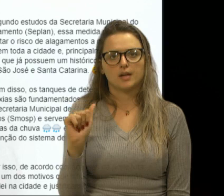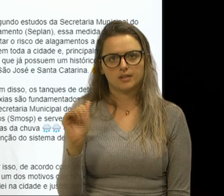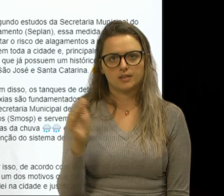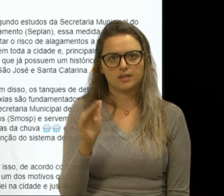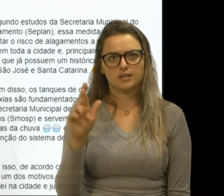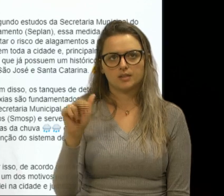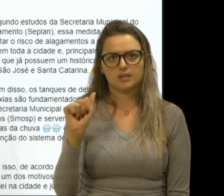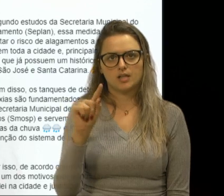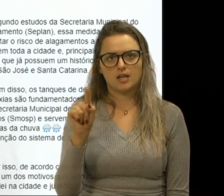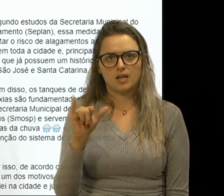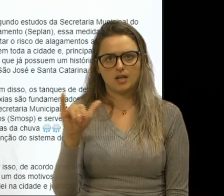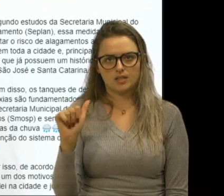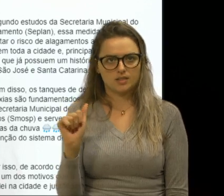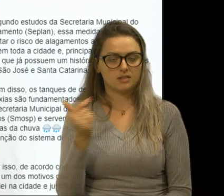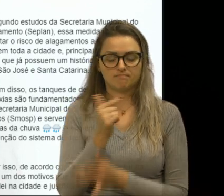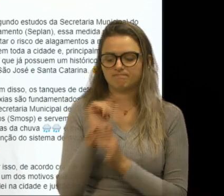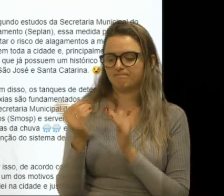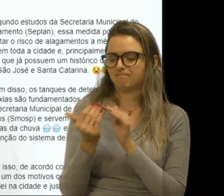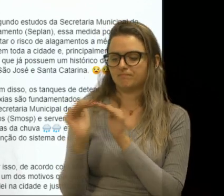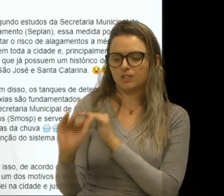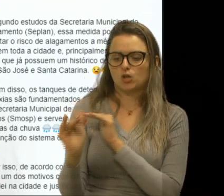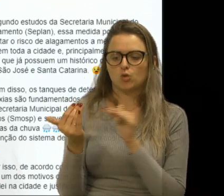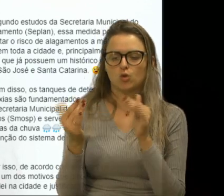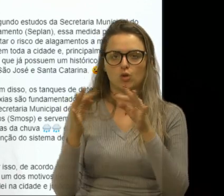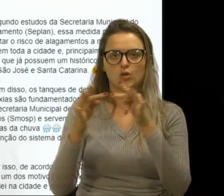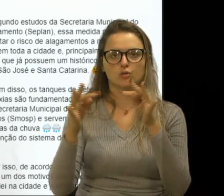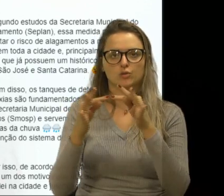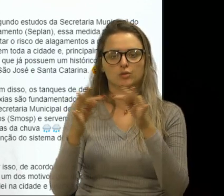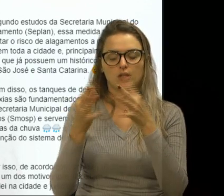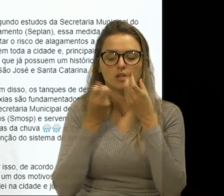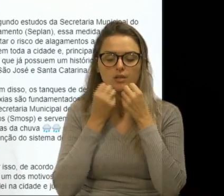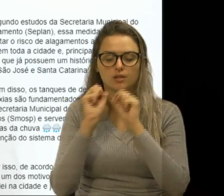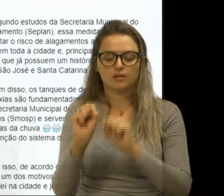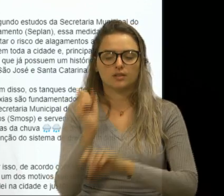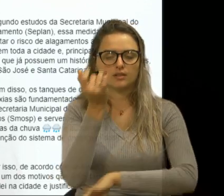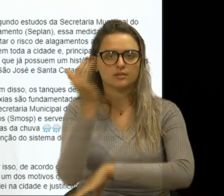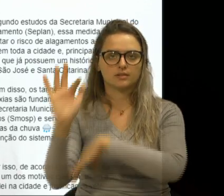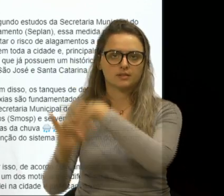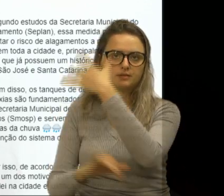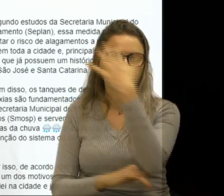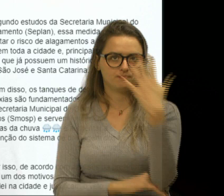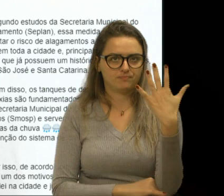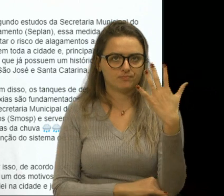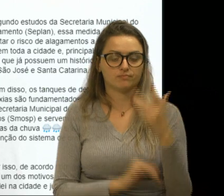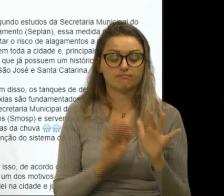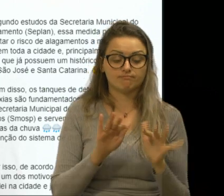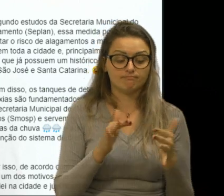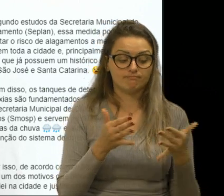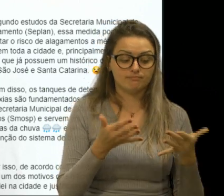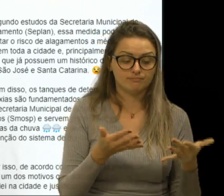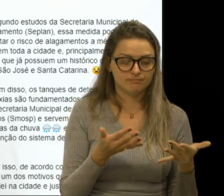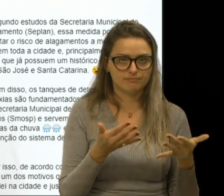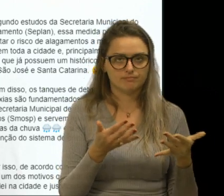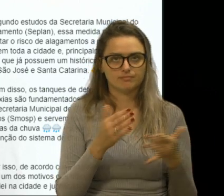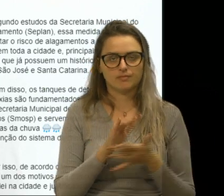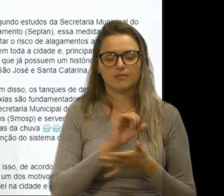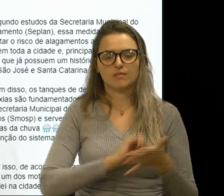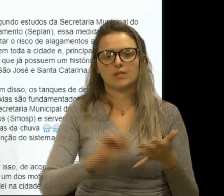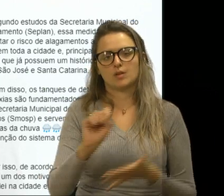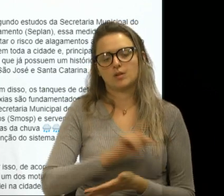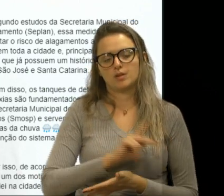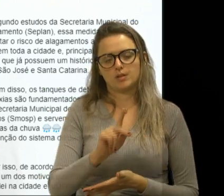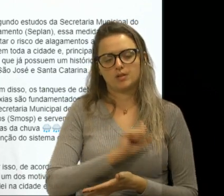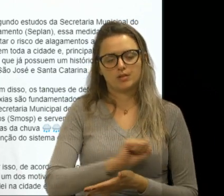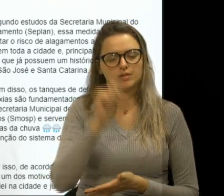ela não concorda com os técnicos da Secretaria do Meio Ambiente. Então, senhor presidente, senhoras senhores